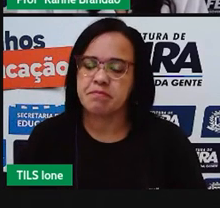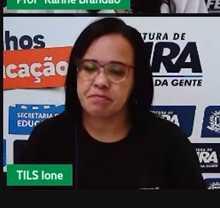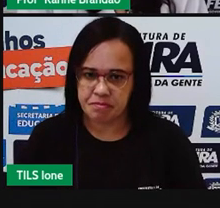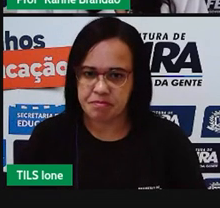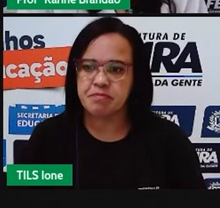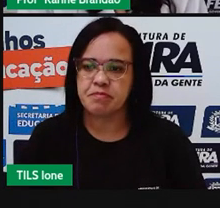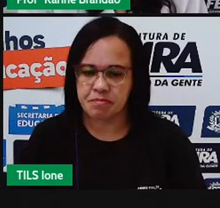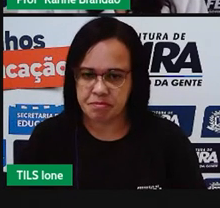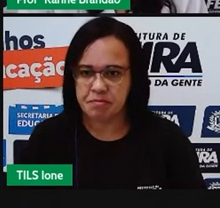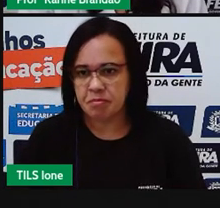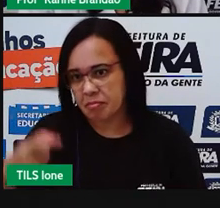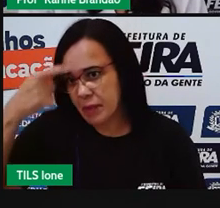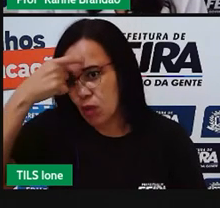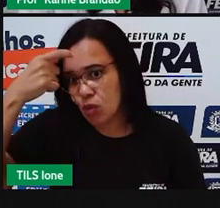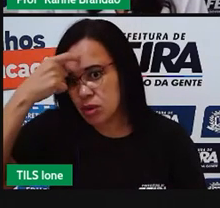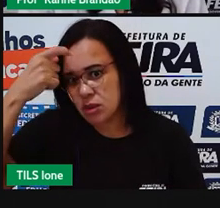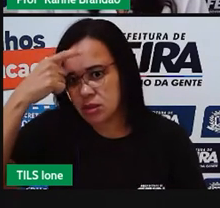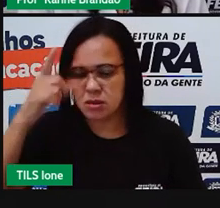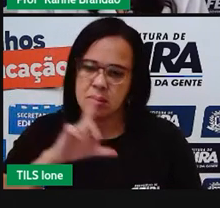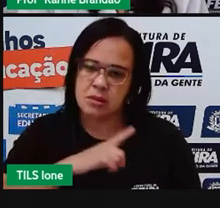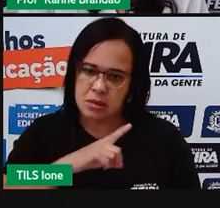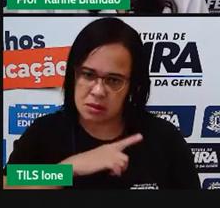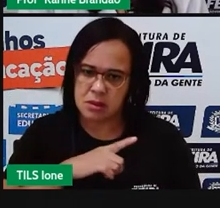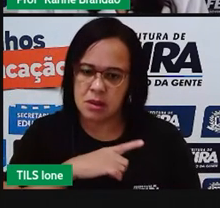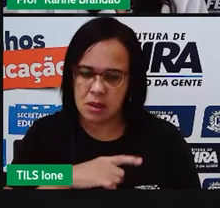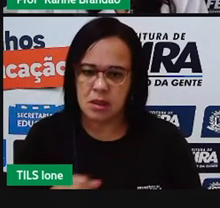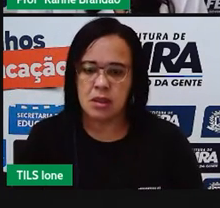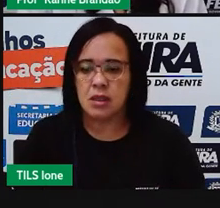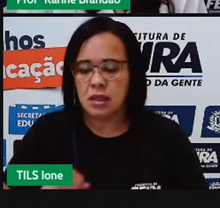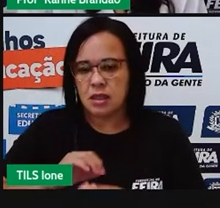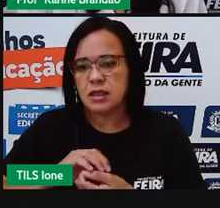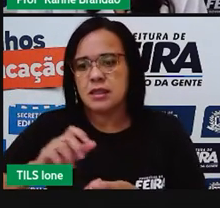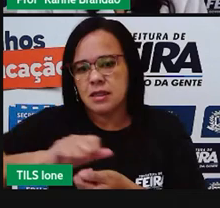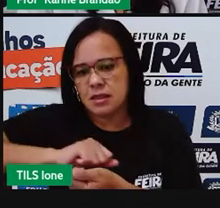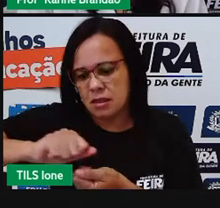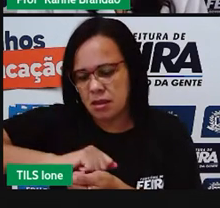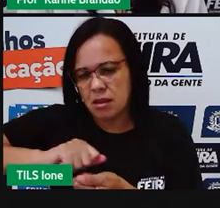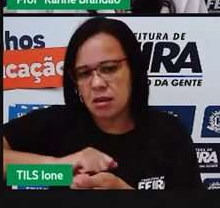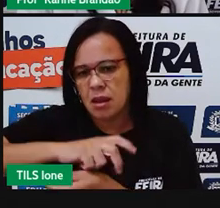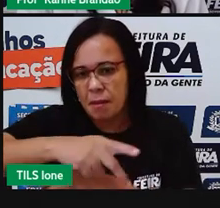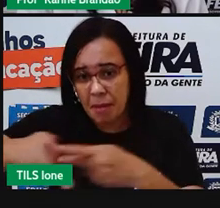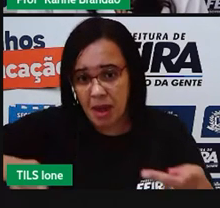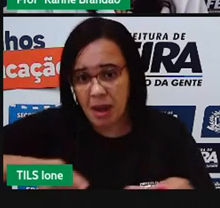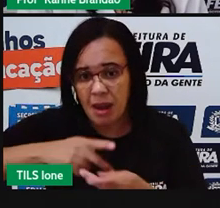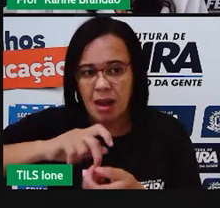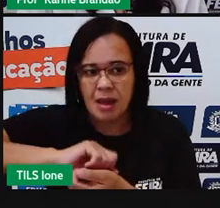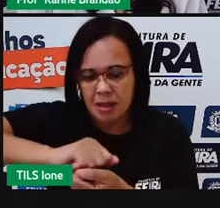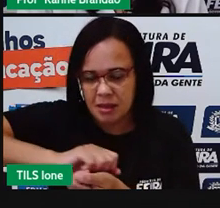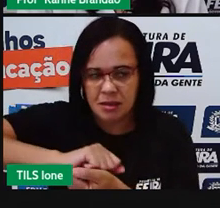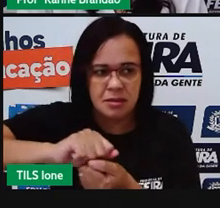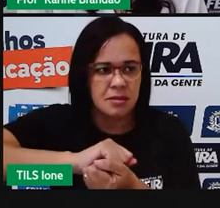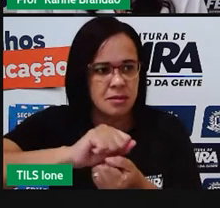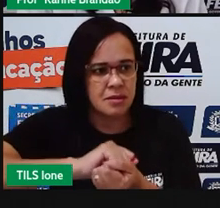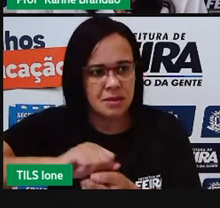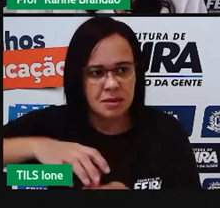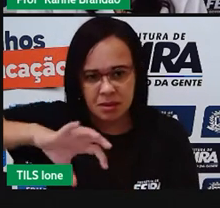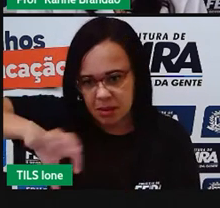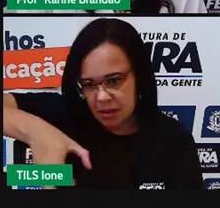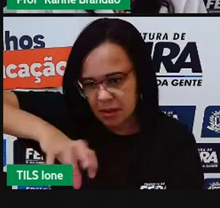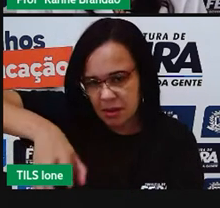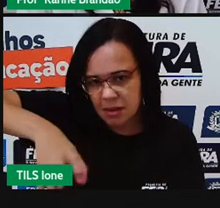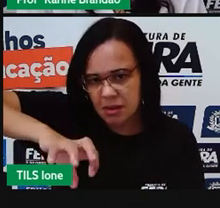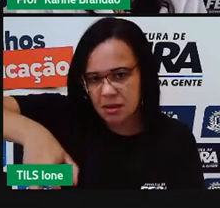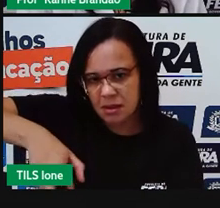Fazer um consumo consciente dessa água. Lavar a louça com a torneira aberta, né? O tempo todo desperdiça até